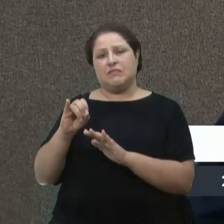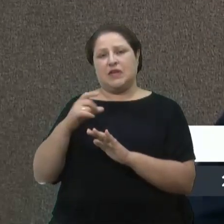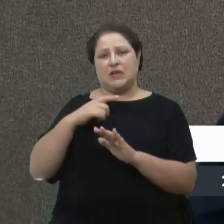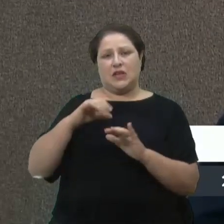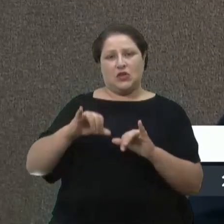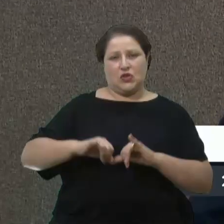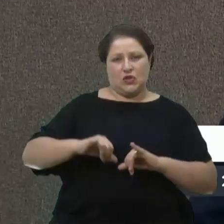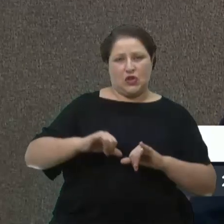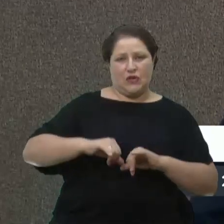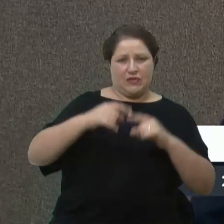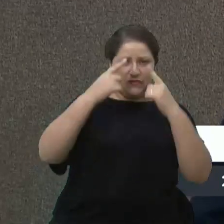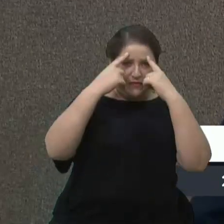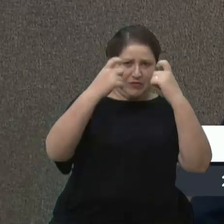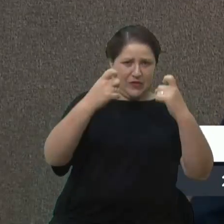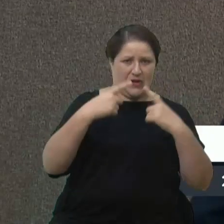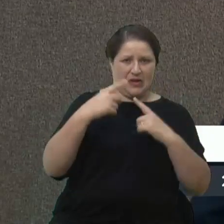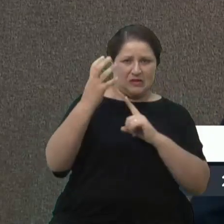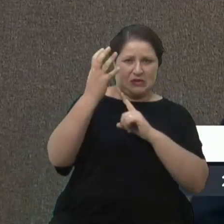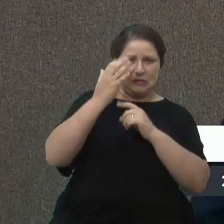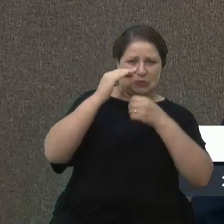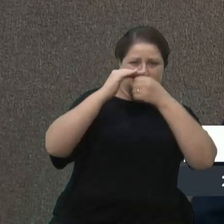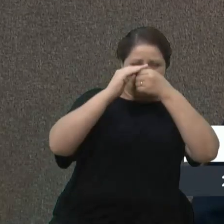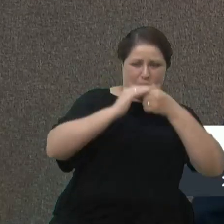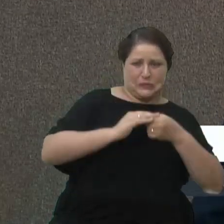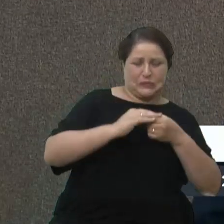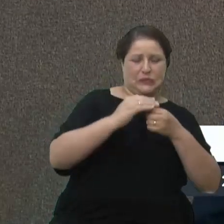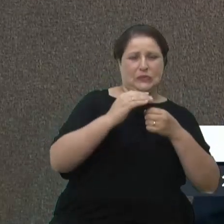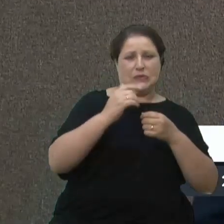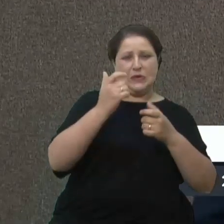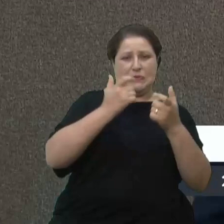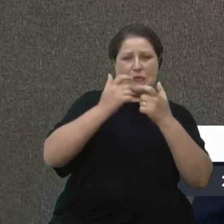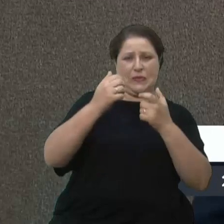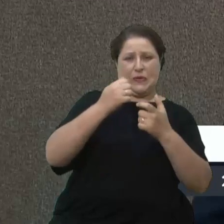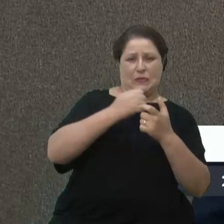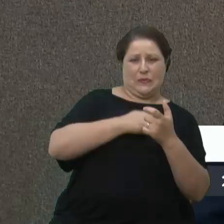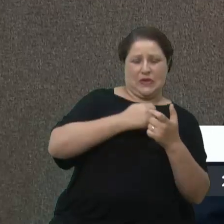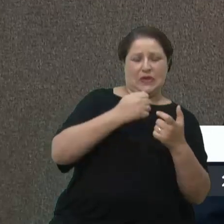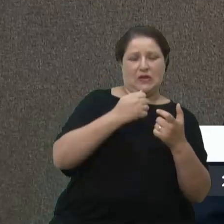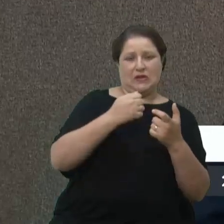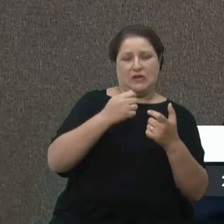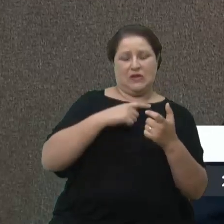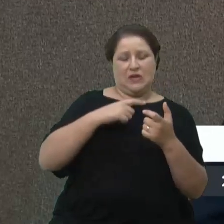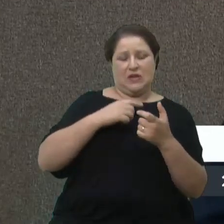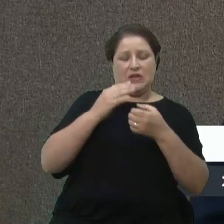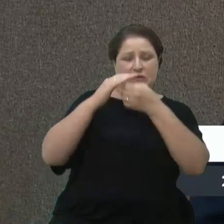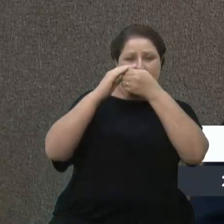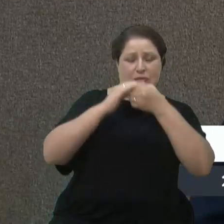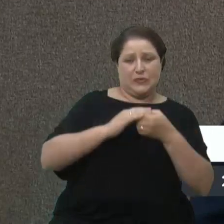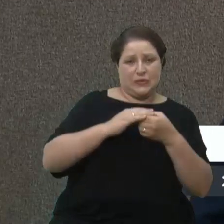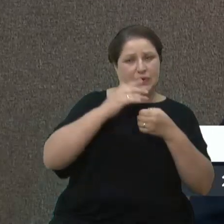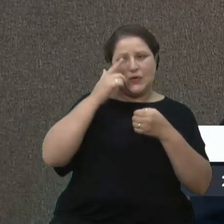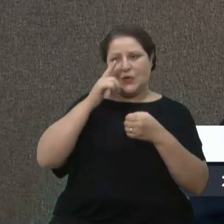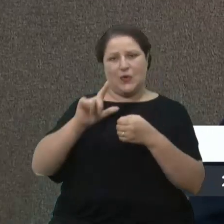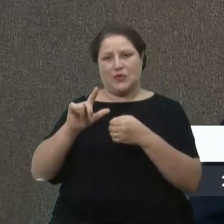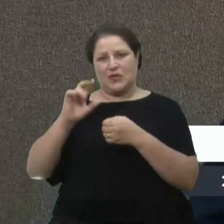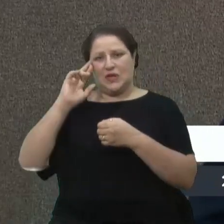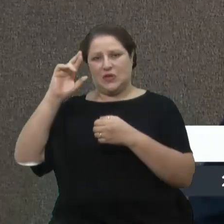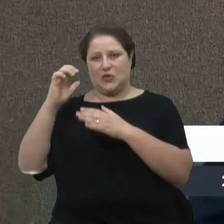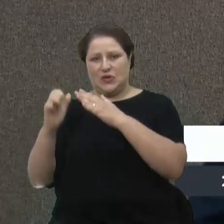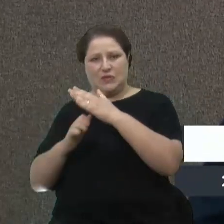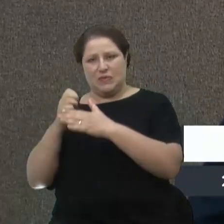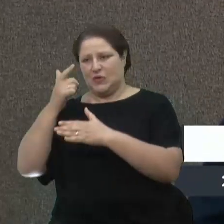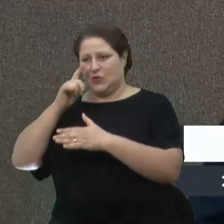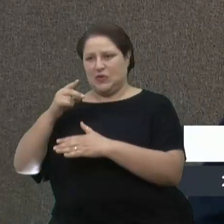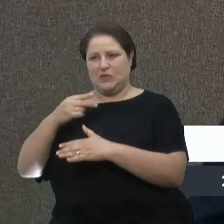espancada, enquanto ela está sendo humilhada, enquanto ela está sendo subjugada. Eu não posso admitir isso, não aceito